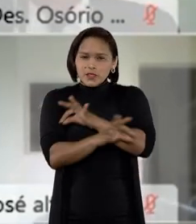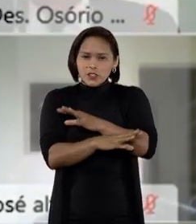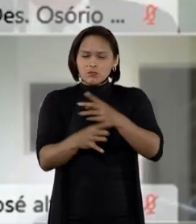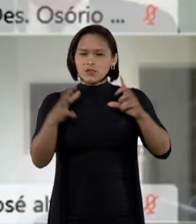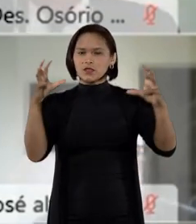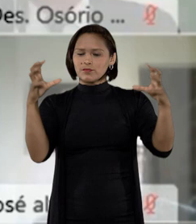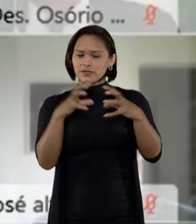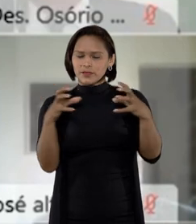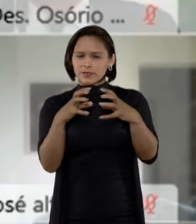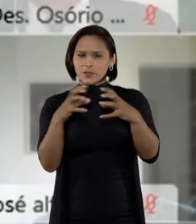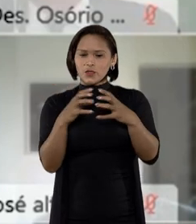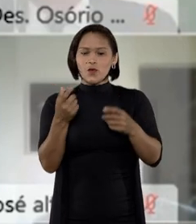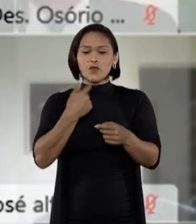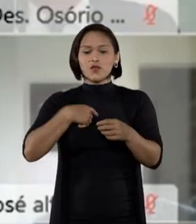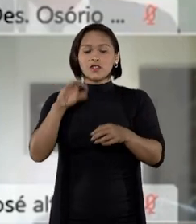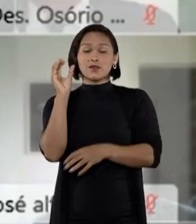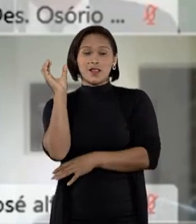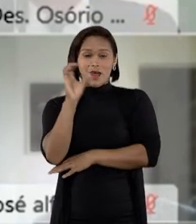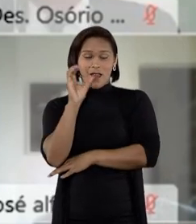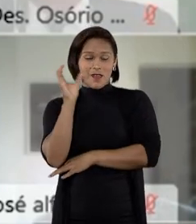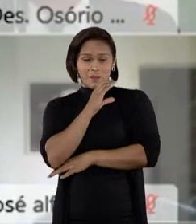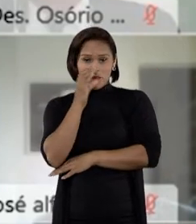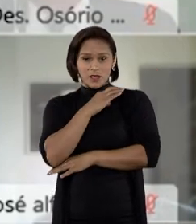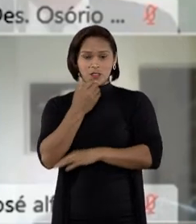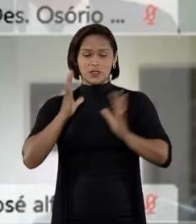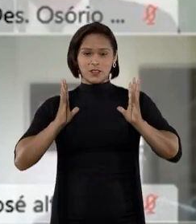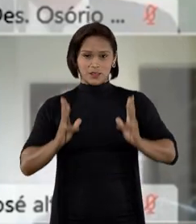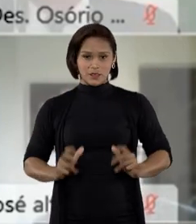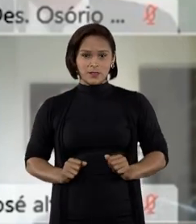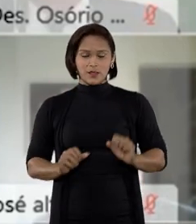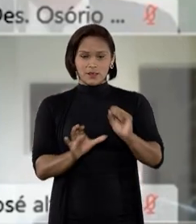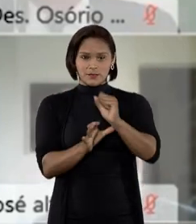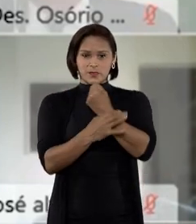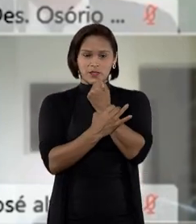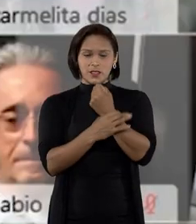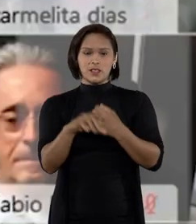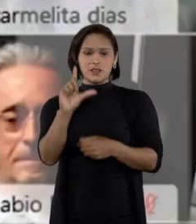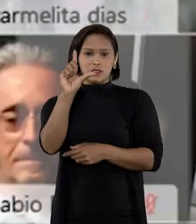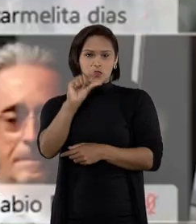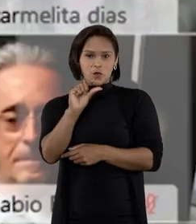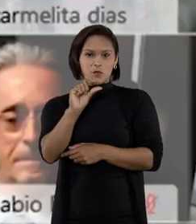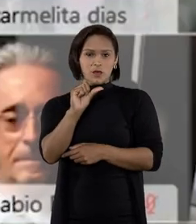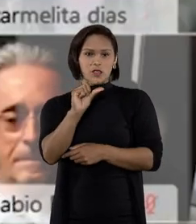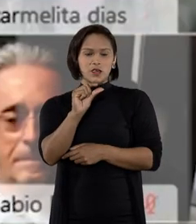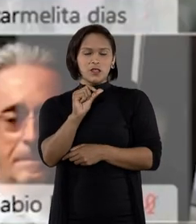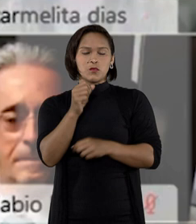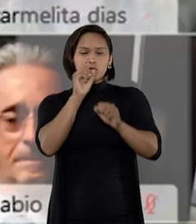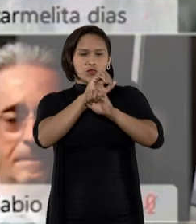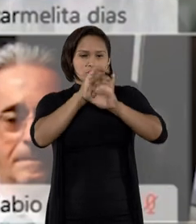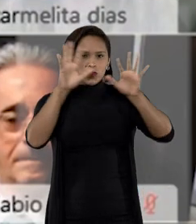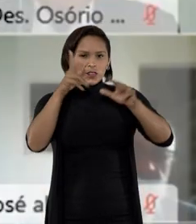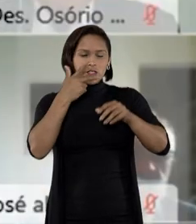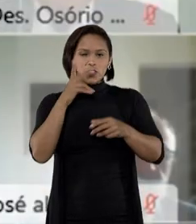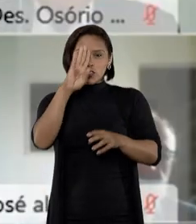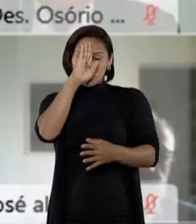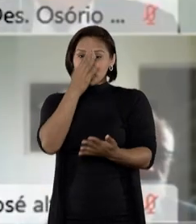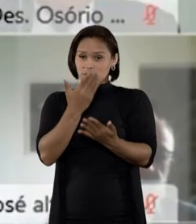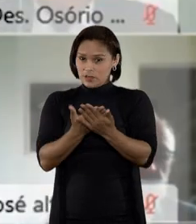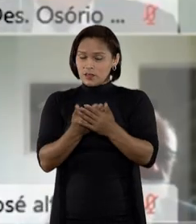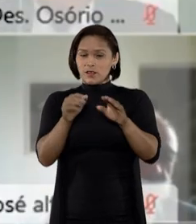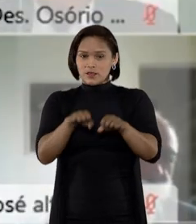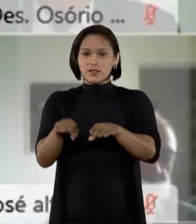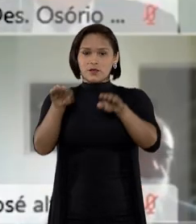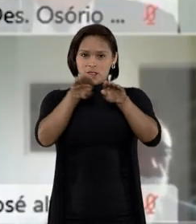conflitos oriundos da emergência sanitária e garantindo o mínimo de previsibilidade, confiança e